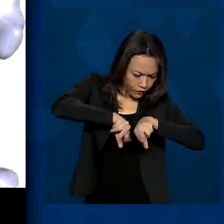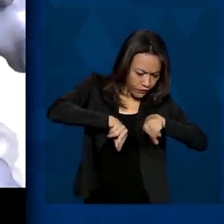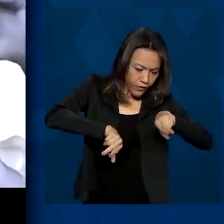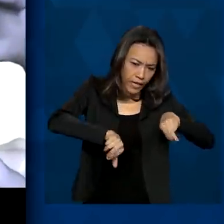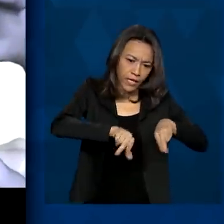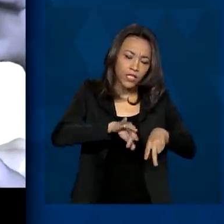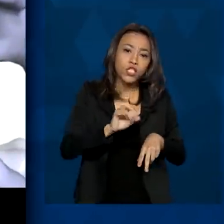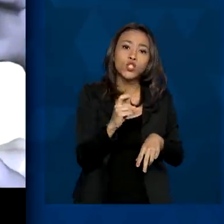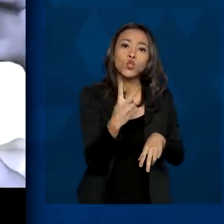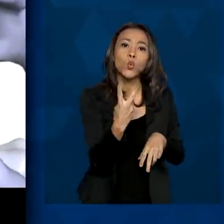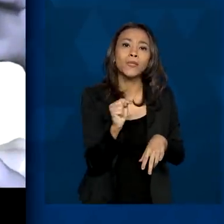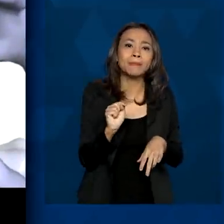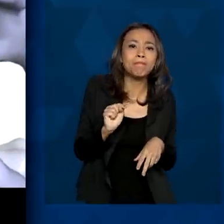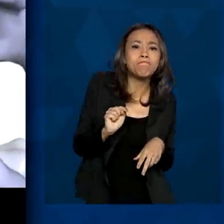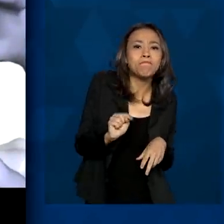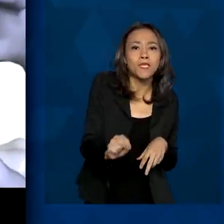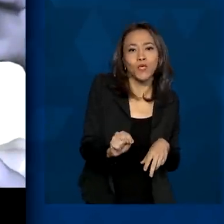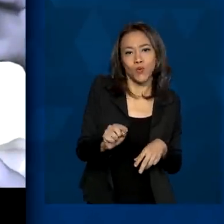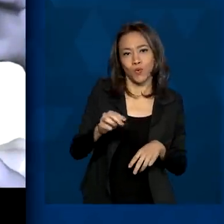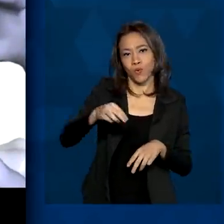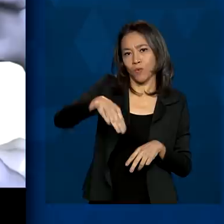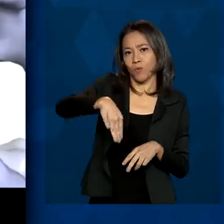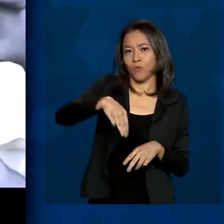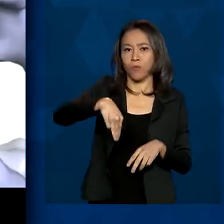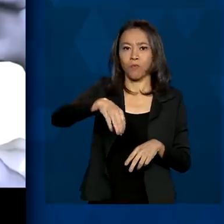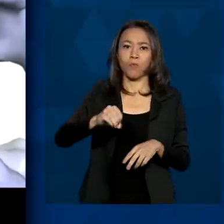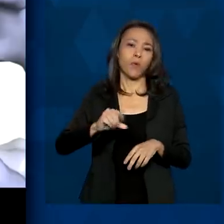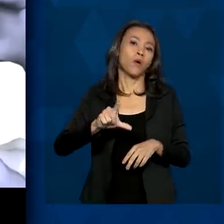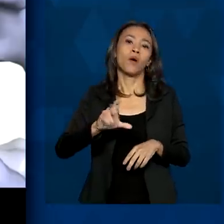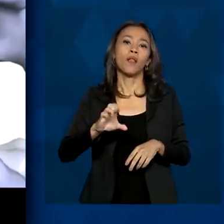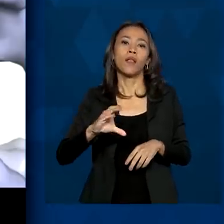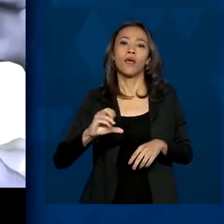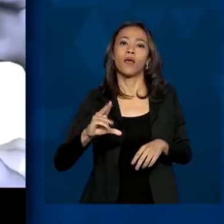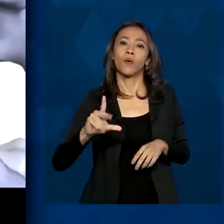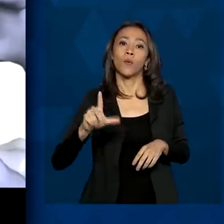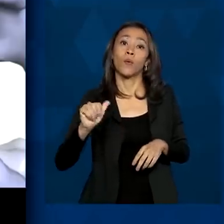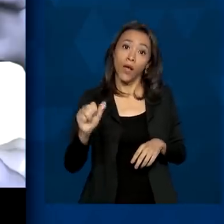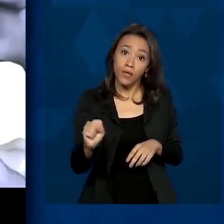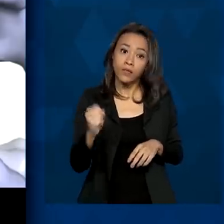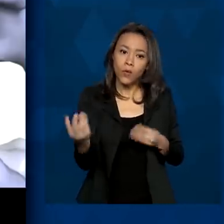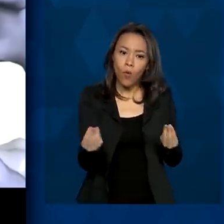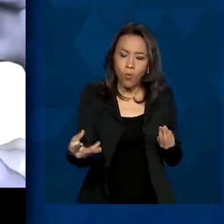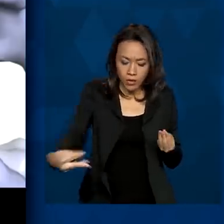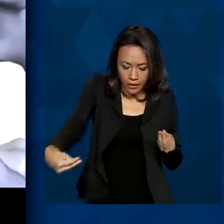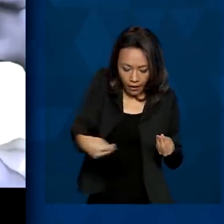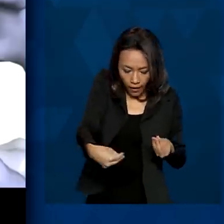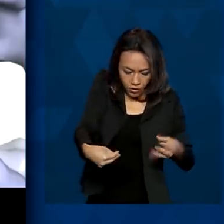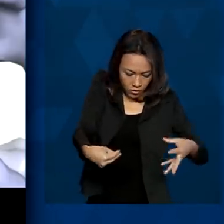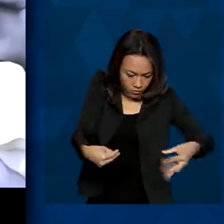duas mil moléculas em tempo recorde, analisar como que elas se encaixam nesse quebra-cabeça